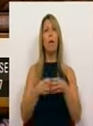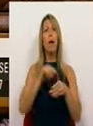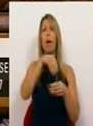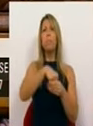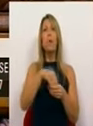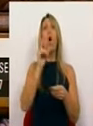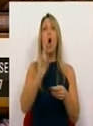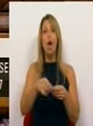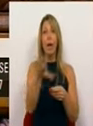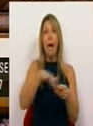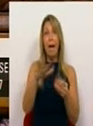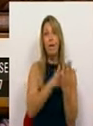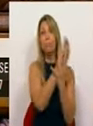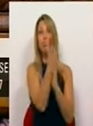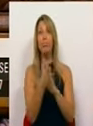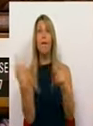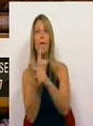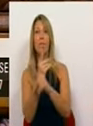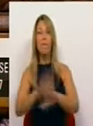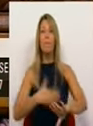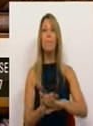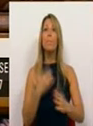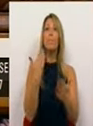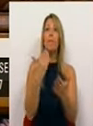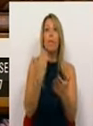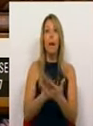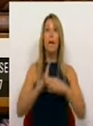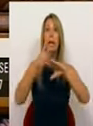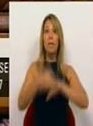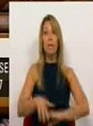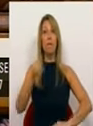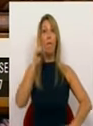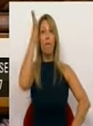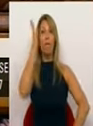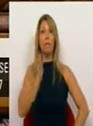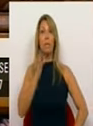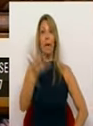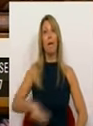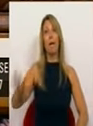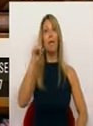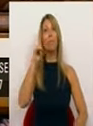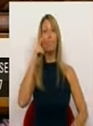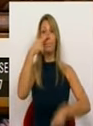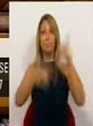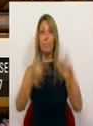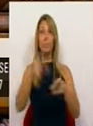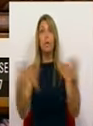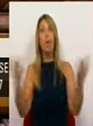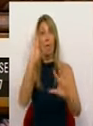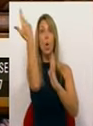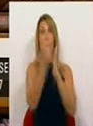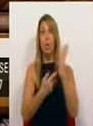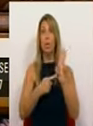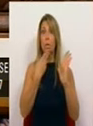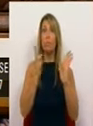inter-ramos, que reforça a intervenção das Forças Armadas no domínio da proteção civil. Na verdade, a Constituição já prevê